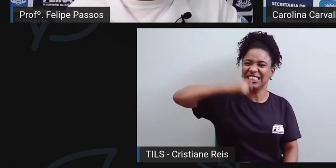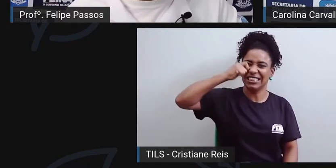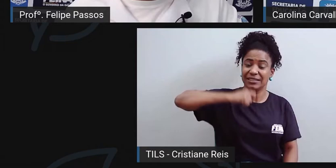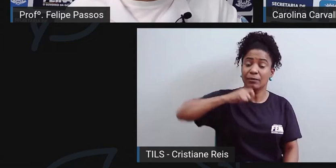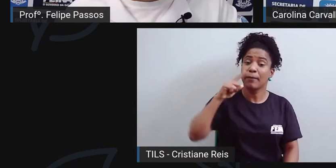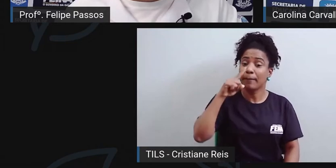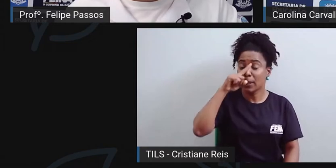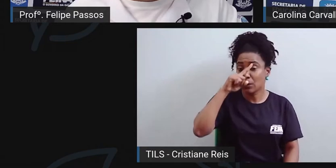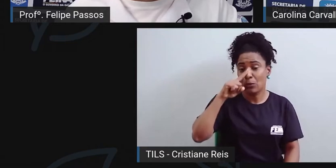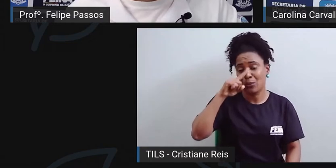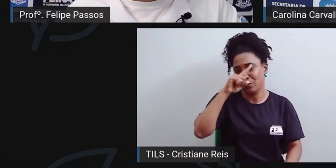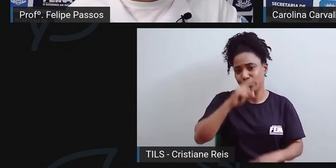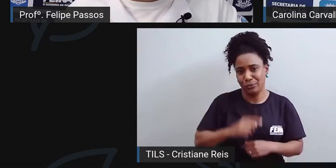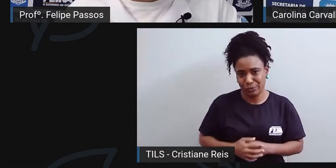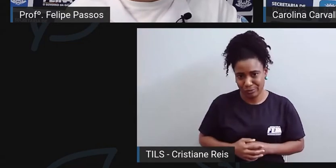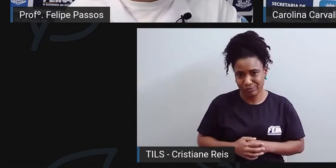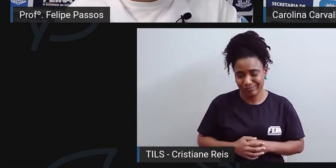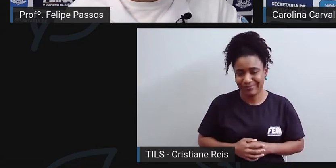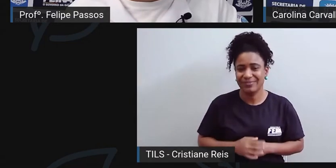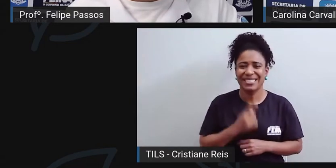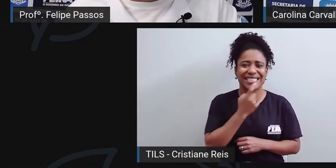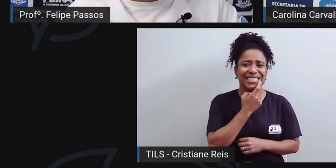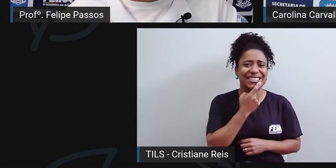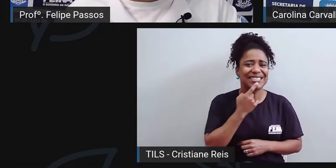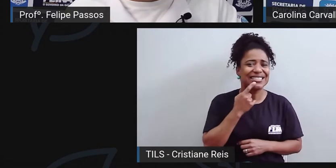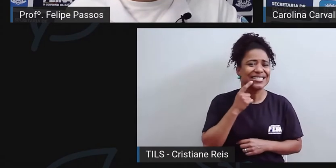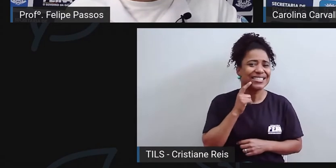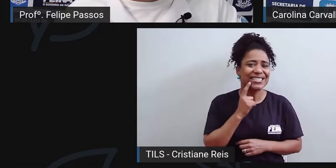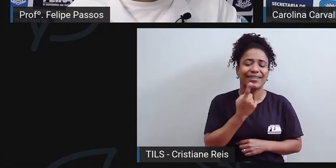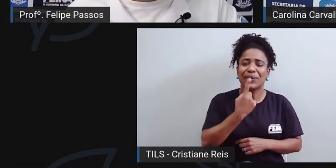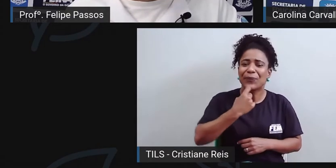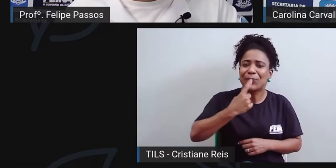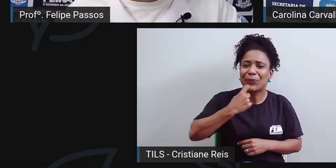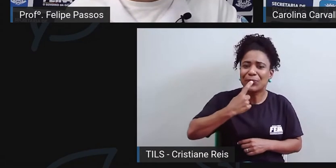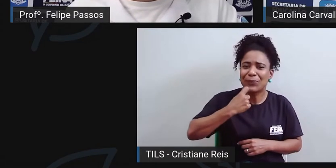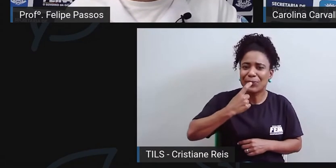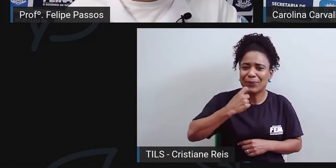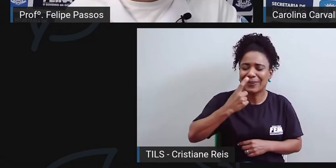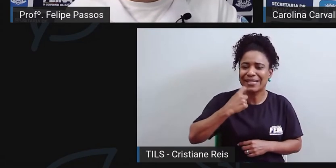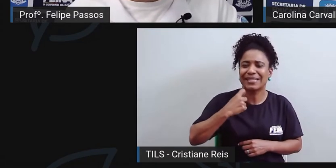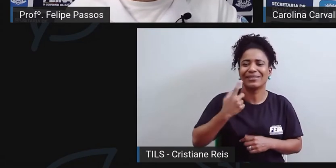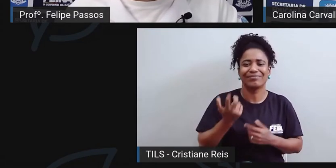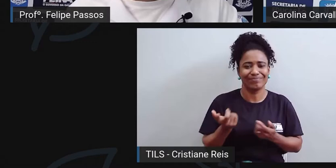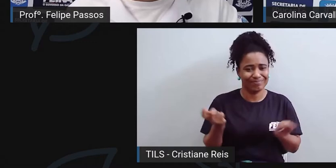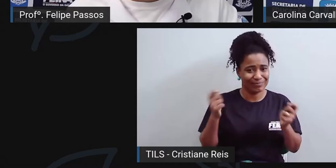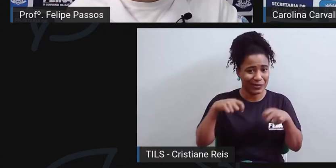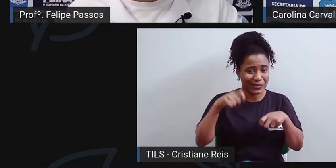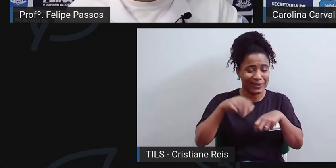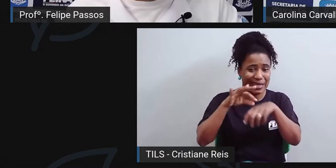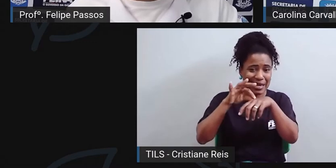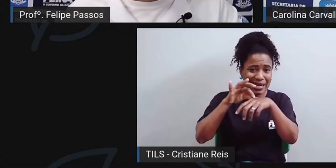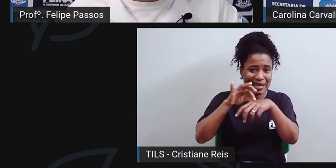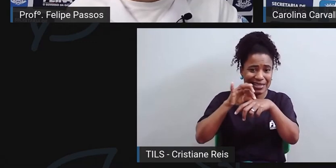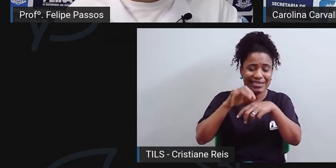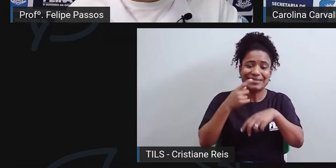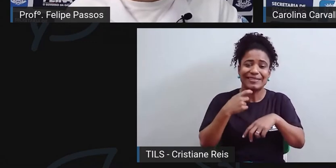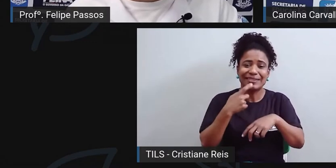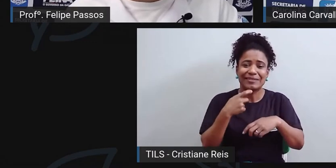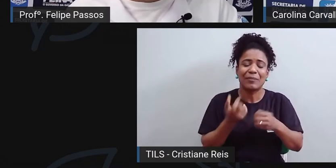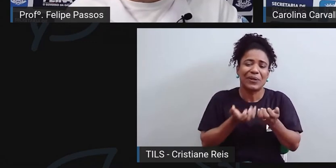Então, o é isso vai ocasionar? Isso pode machucar a gengiva, promover lesões na gengiva, dependendo da quantidade até